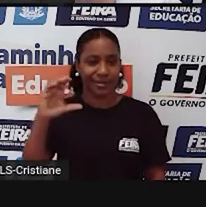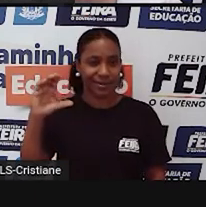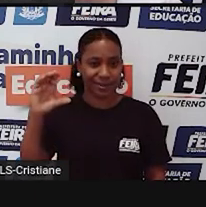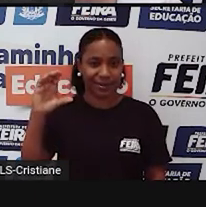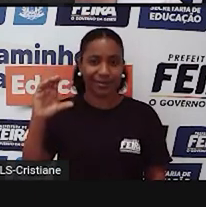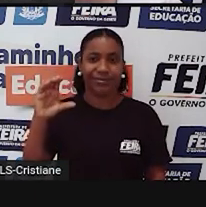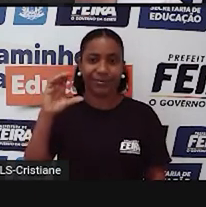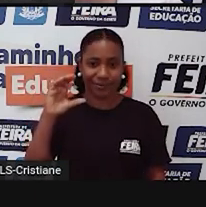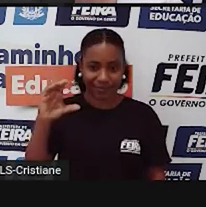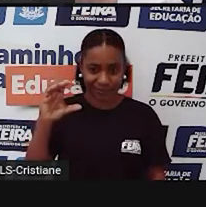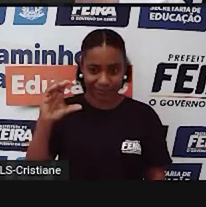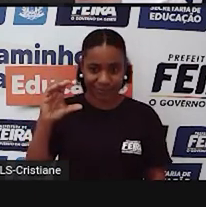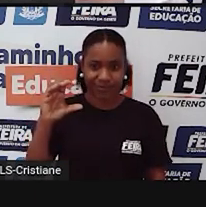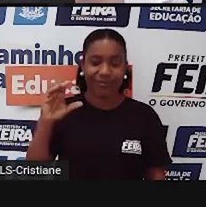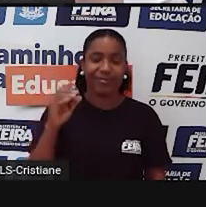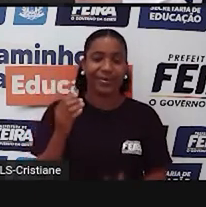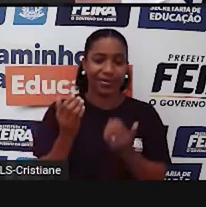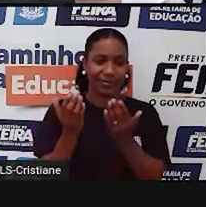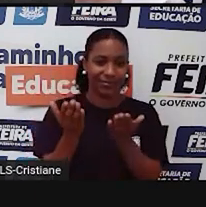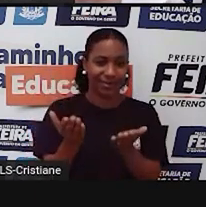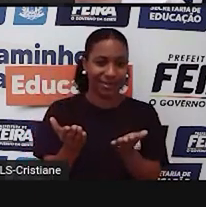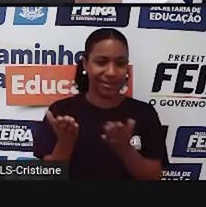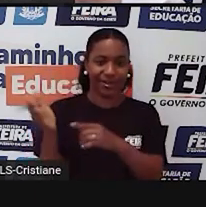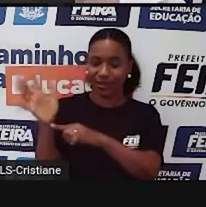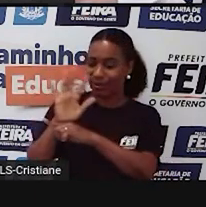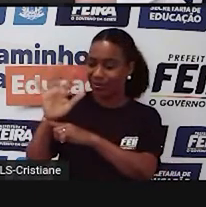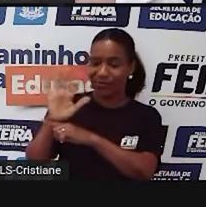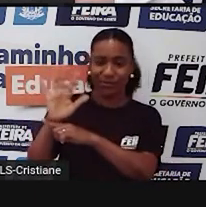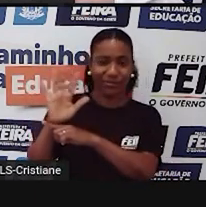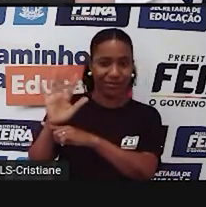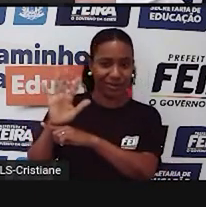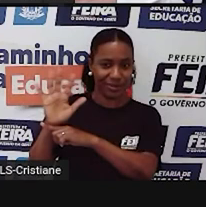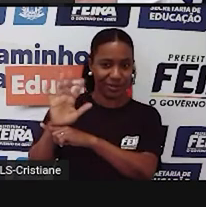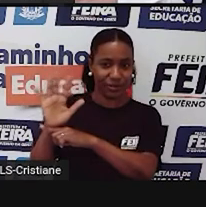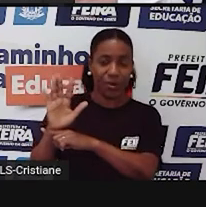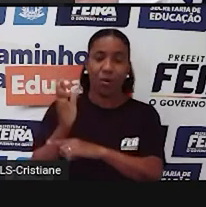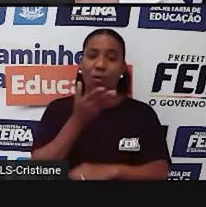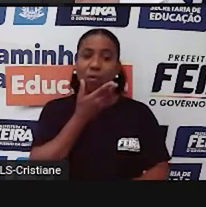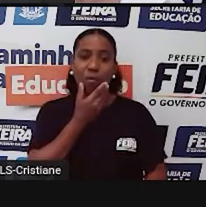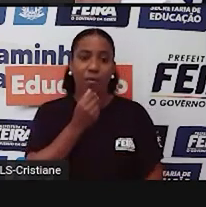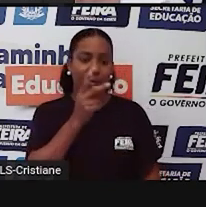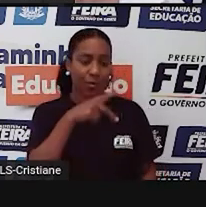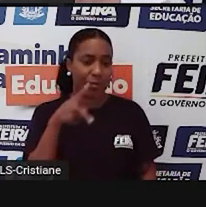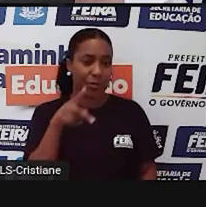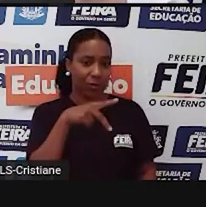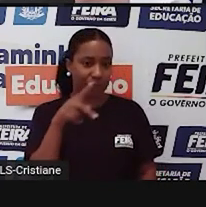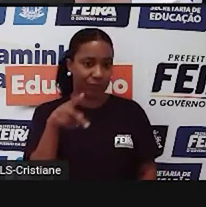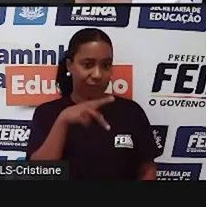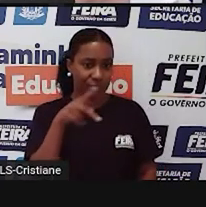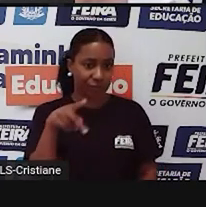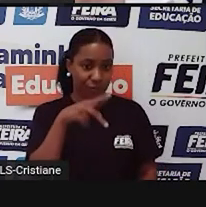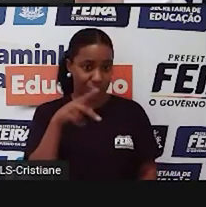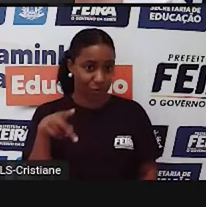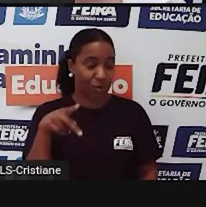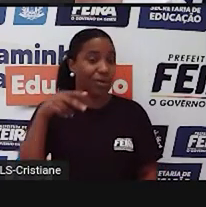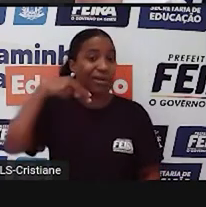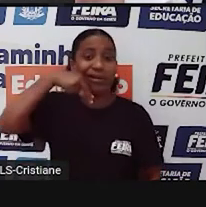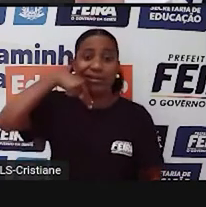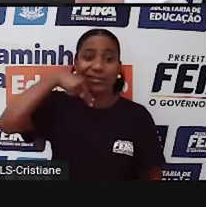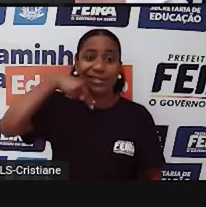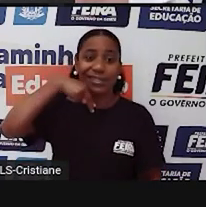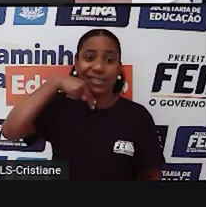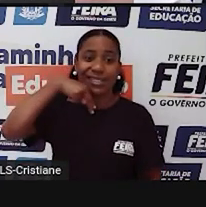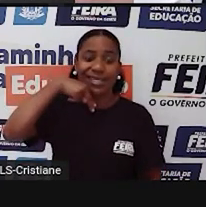podem ver aqui, espelhado na teia. Ele apresenta alguns provérbios nigerianos em inglês.